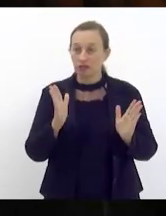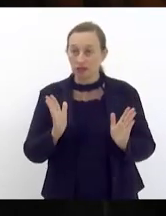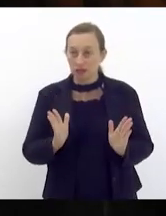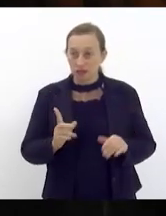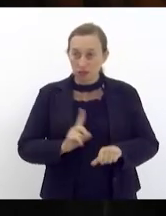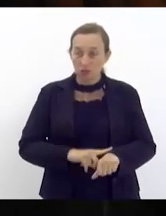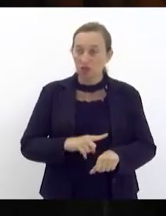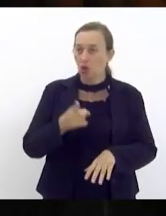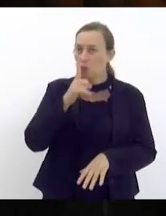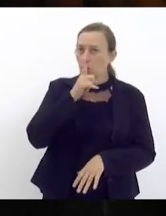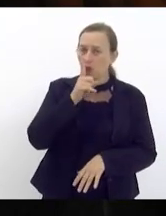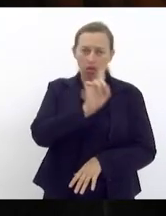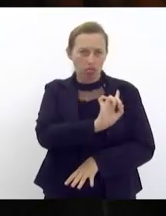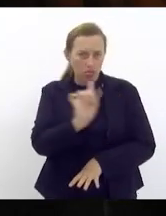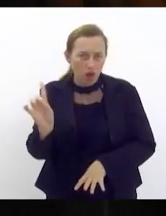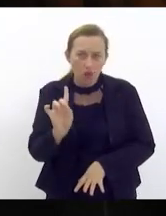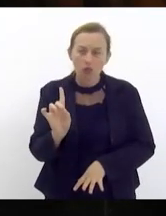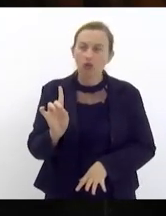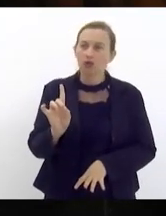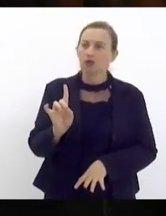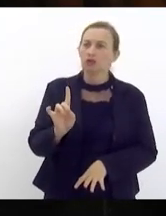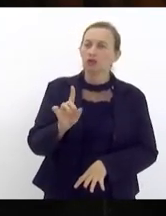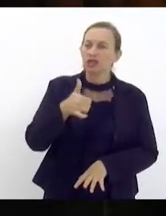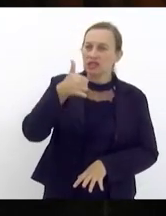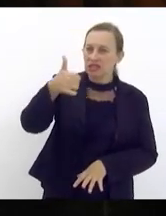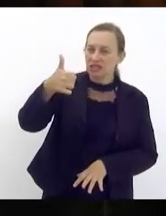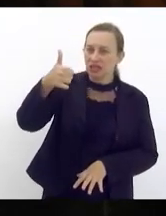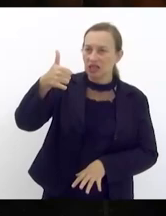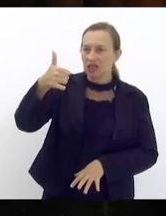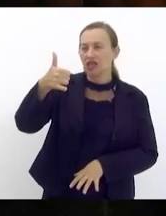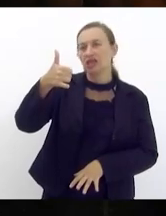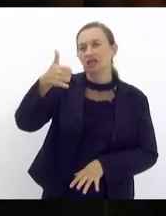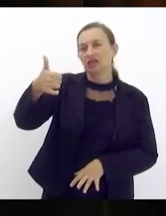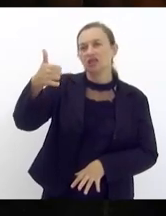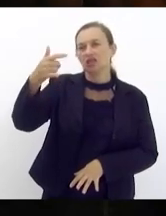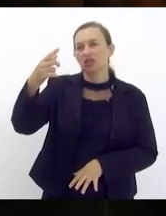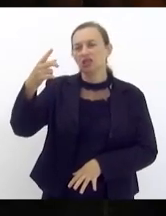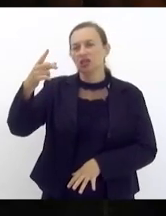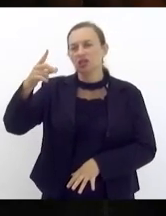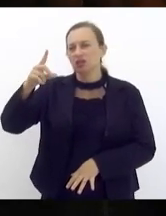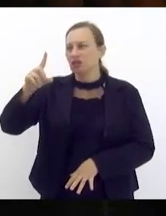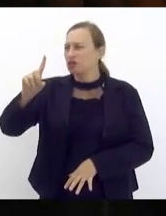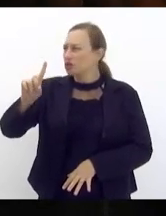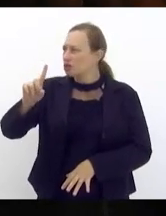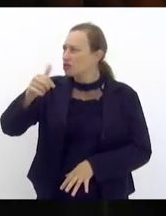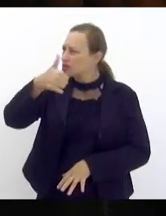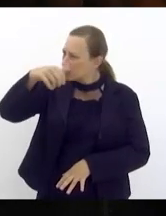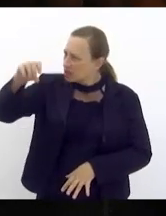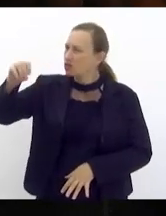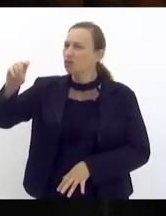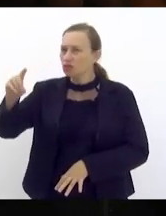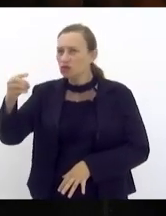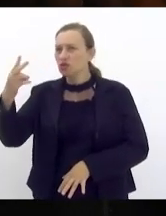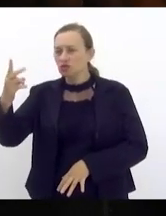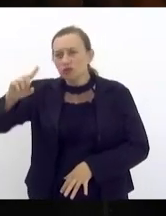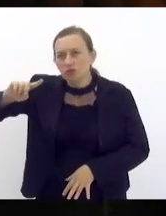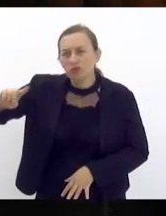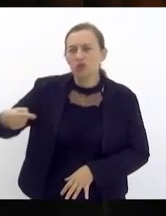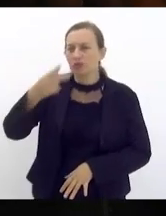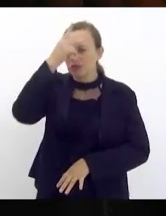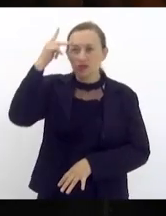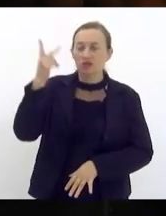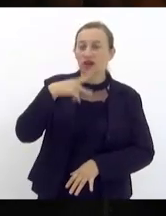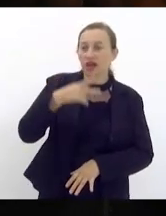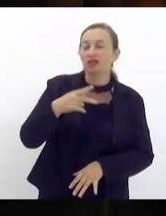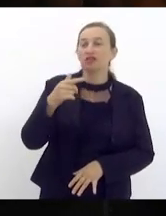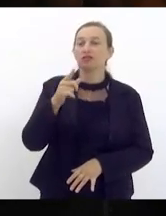eu não vou me calar eu não vou calar 102 mil pessoas que confiaram em mim e estou aqui para isso para botar a cara e pode ter certeza que essa